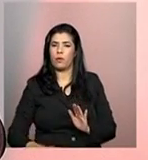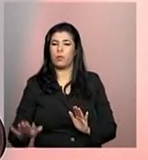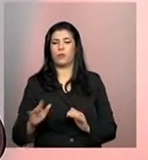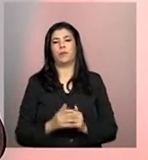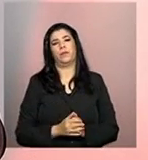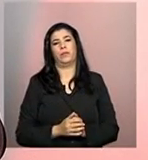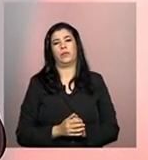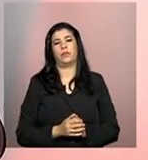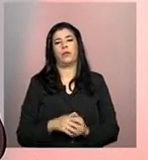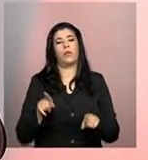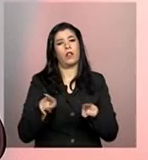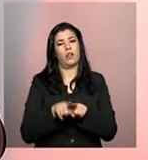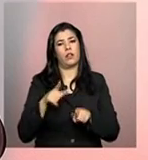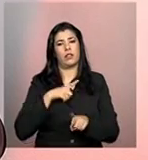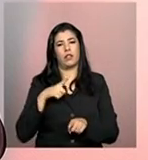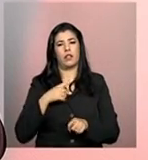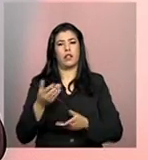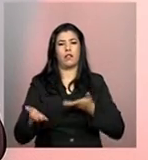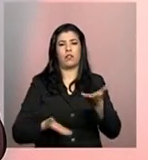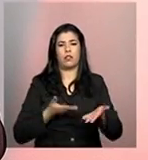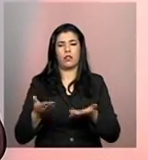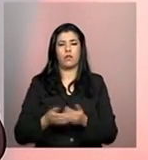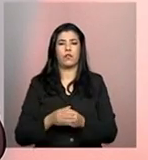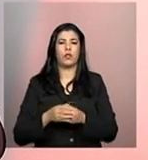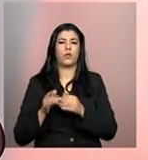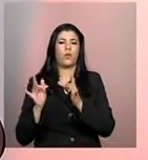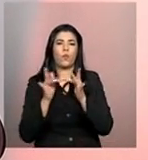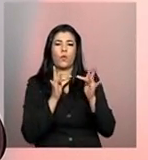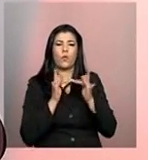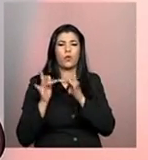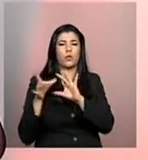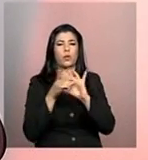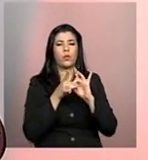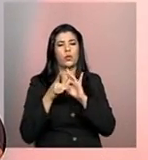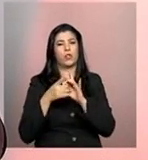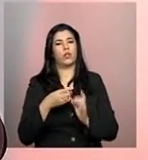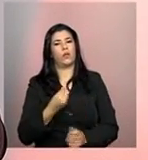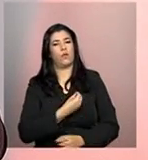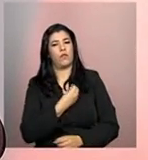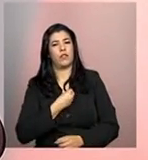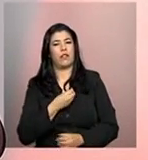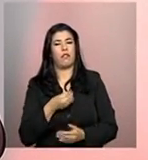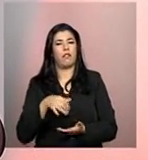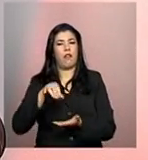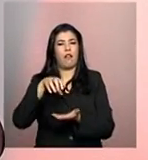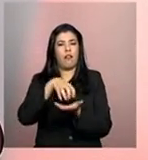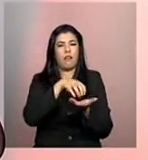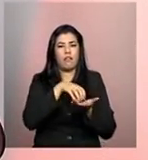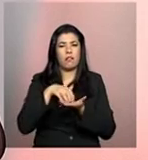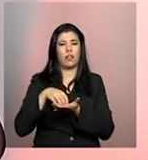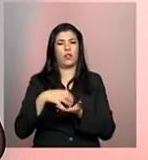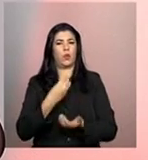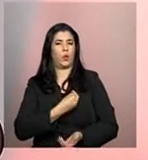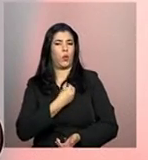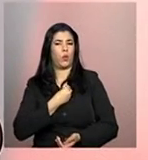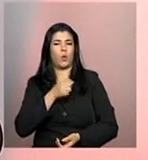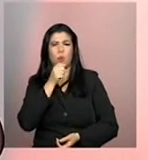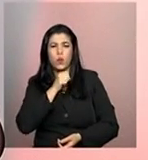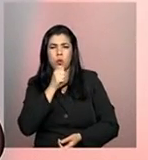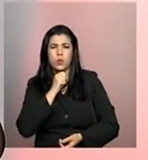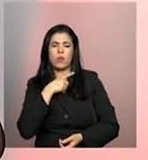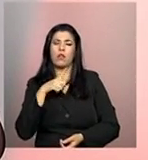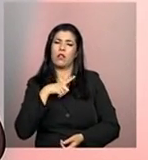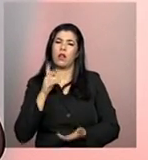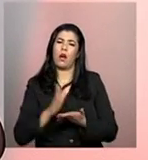A gente tem também o serviço de convivência para idosos, então aqueles grupos de convivência, centros de convivência para idosos também estão aqui, são essas